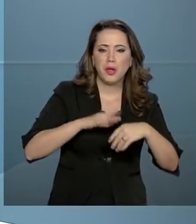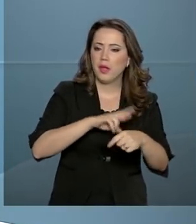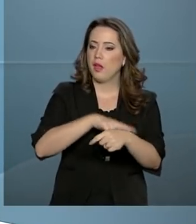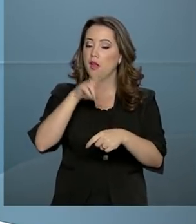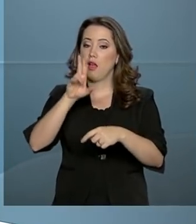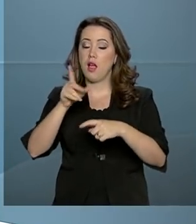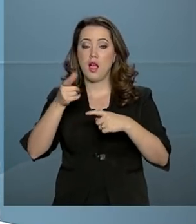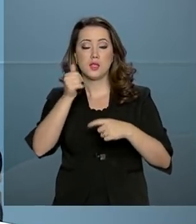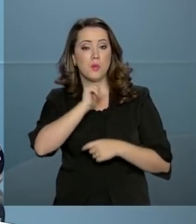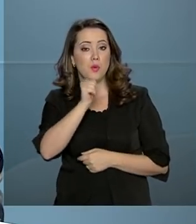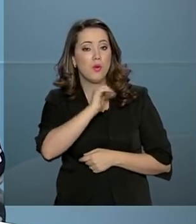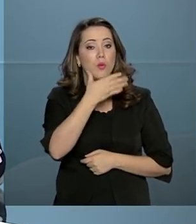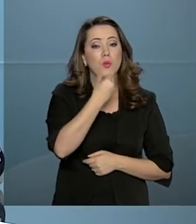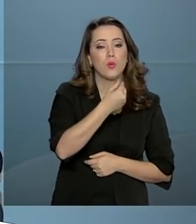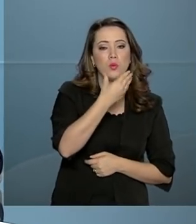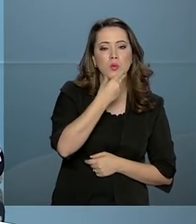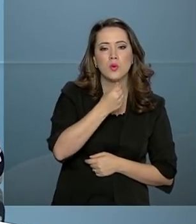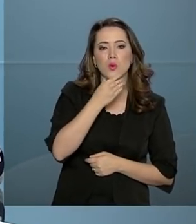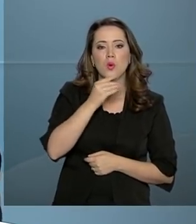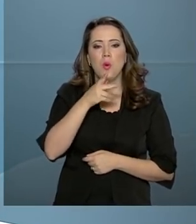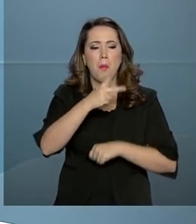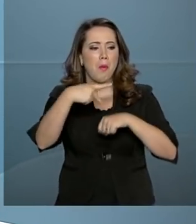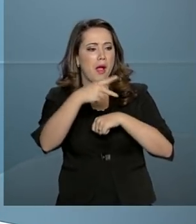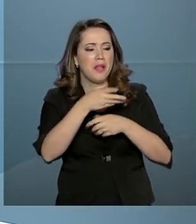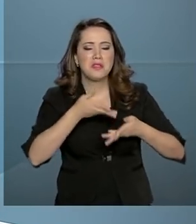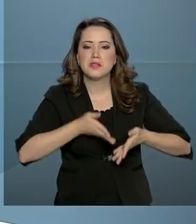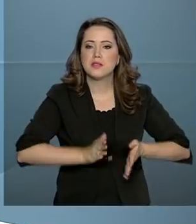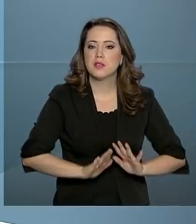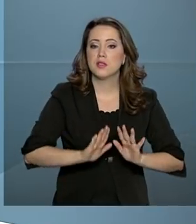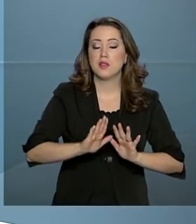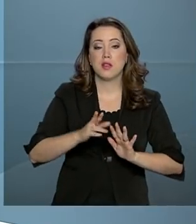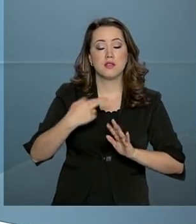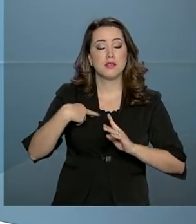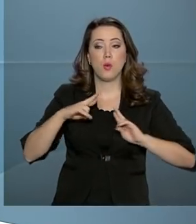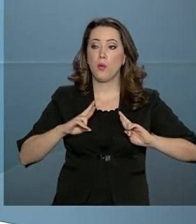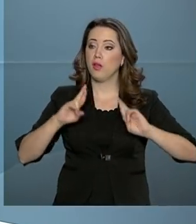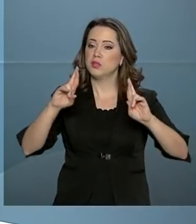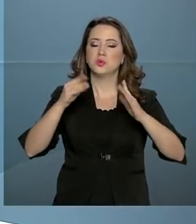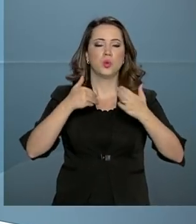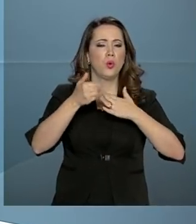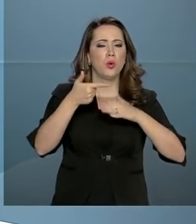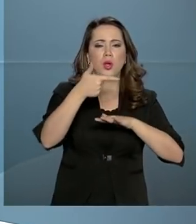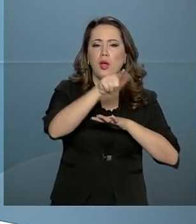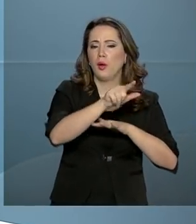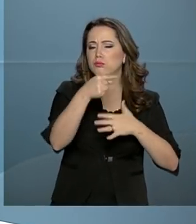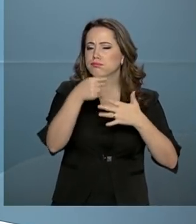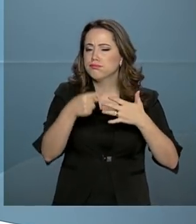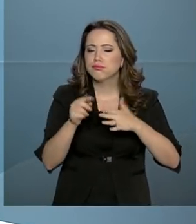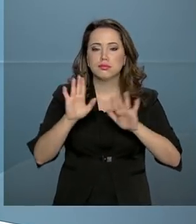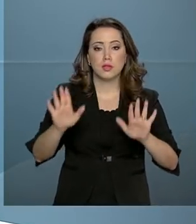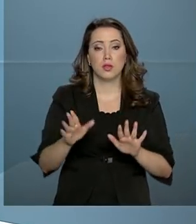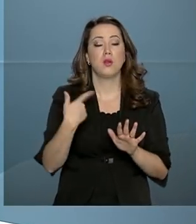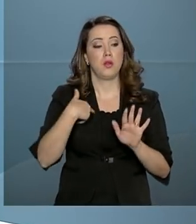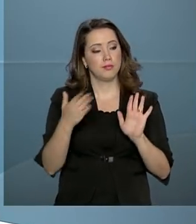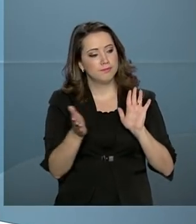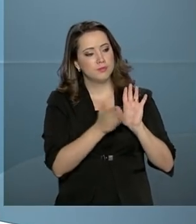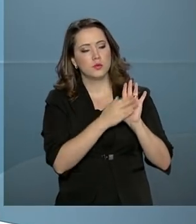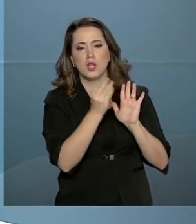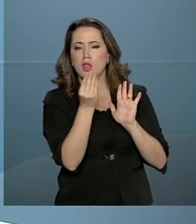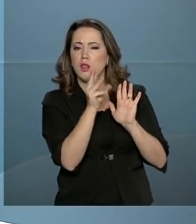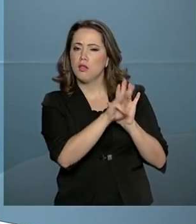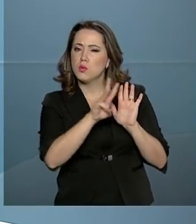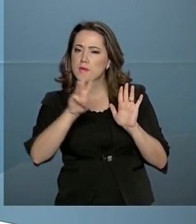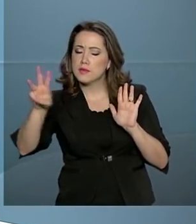sexo, nacionalidade, idioma, religião ou qualquer outra condição. Esse lema estampa a página do Ministério na